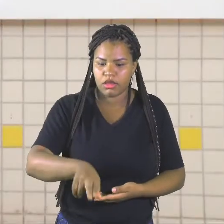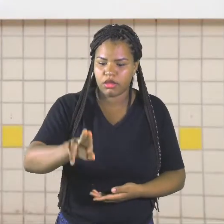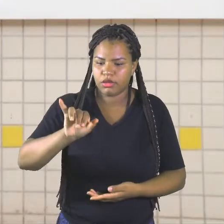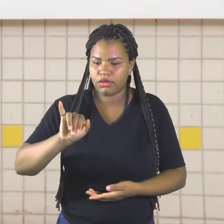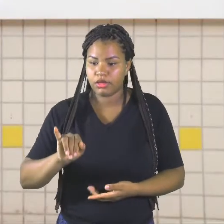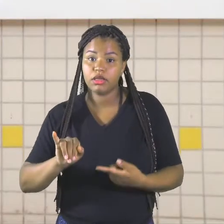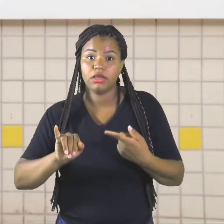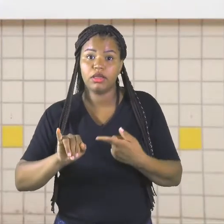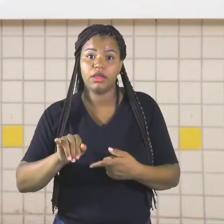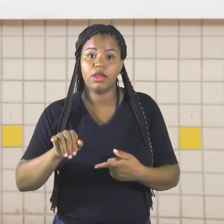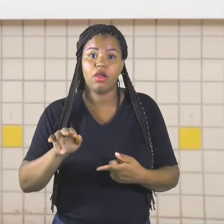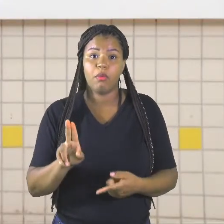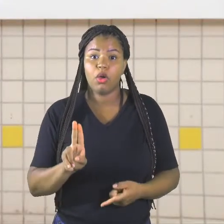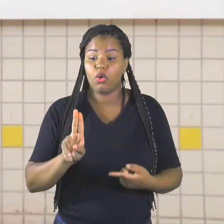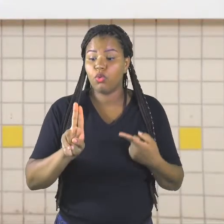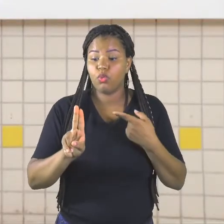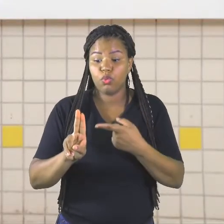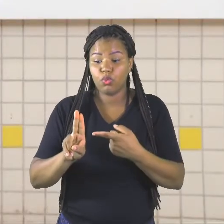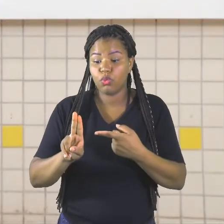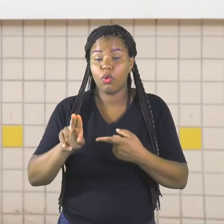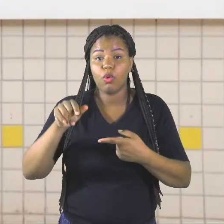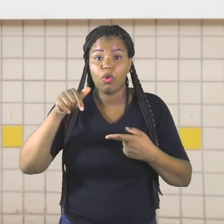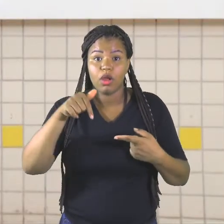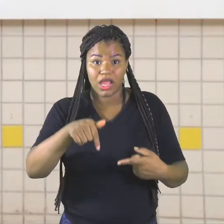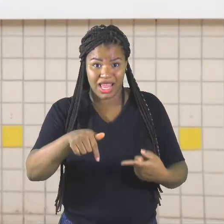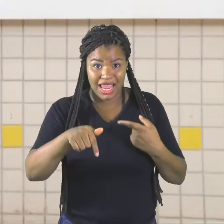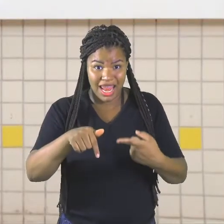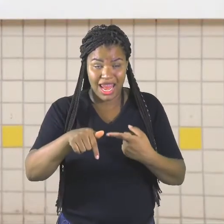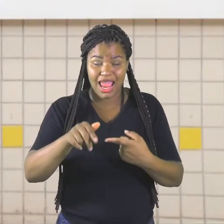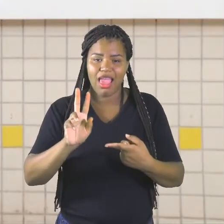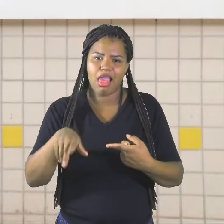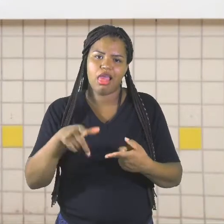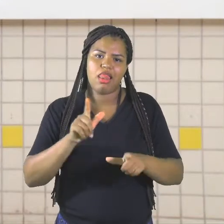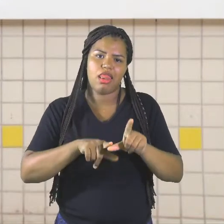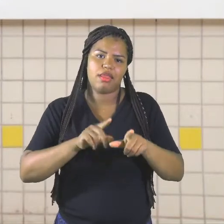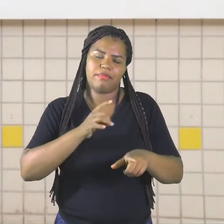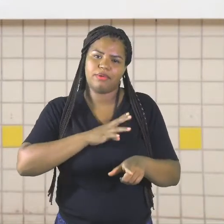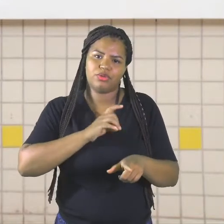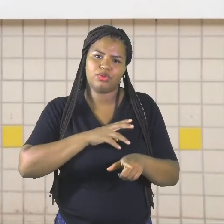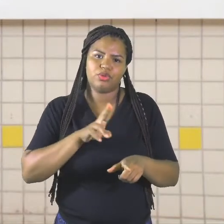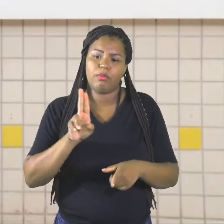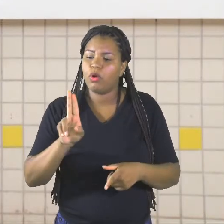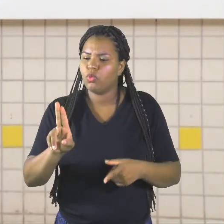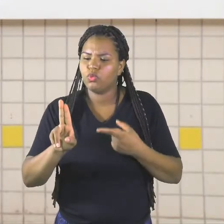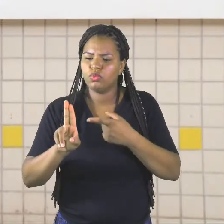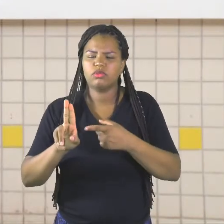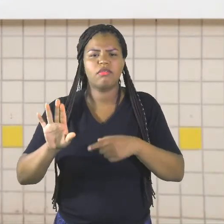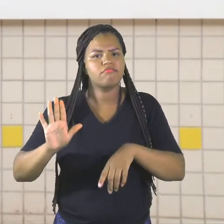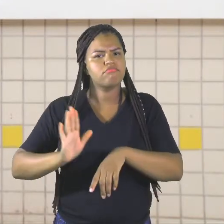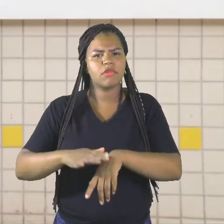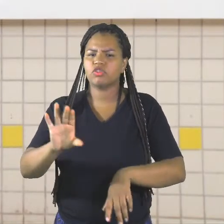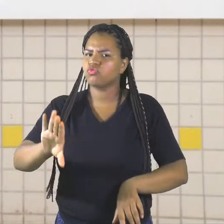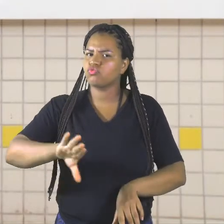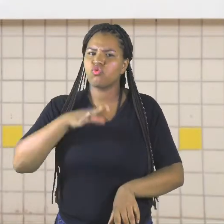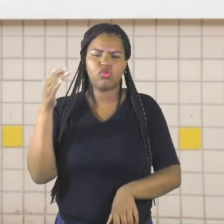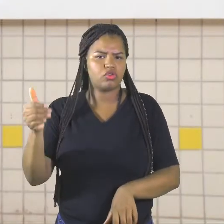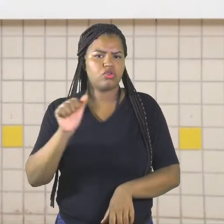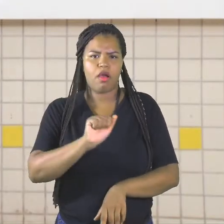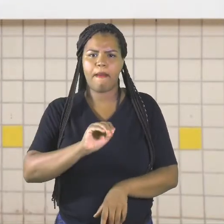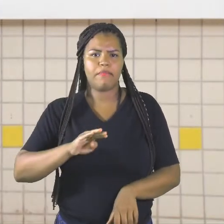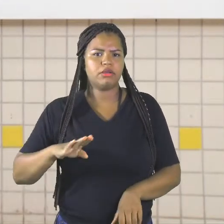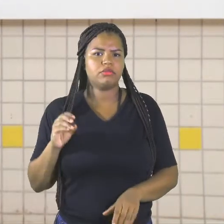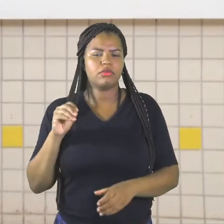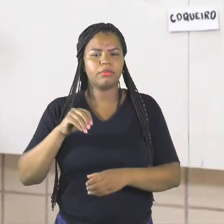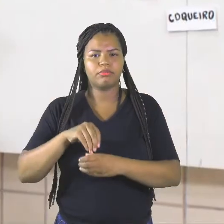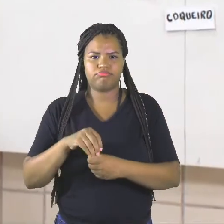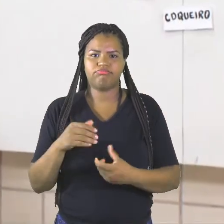é uma letra medrosa. E ele precisa do U ficar ali, porque o U é a letra mais corajosa do alfabeto. E falando